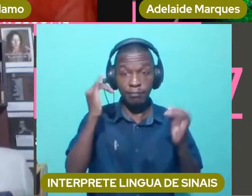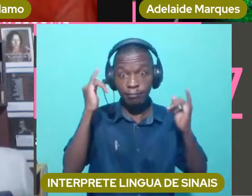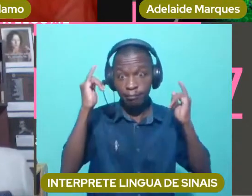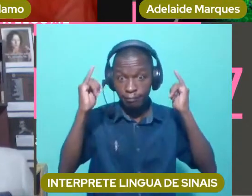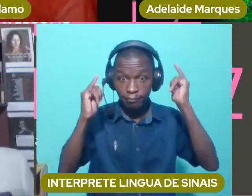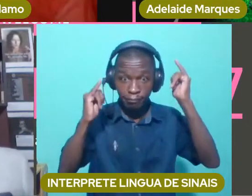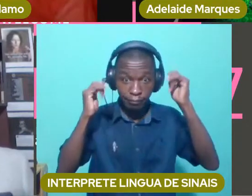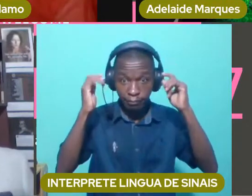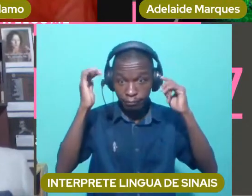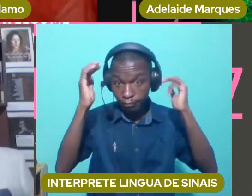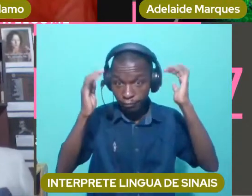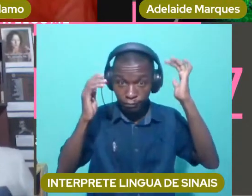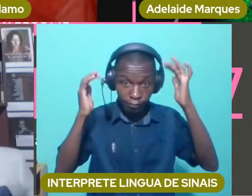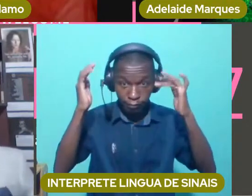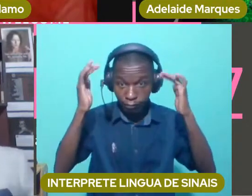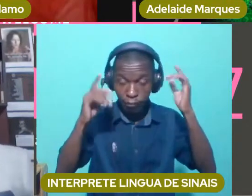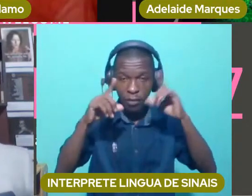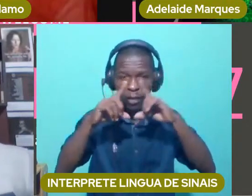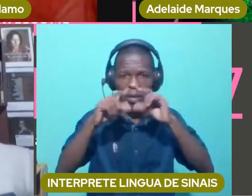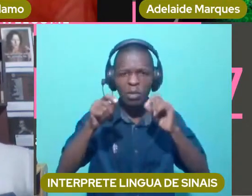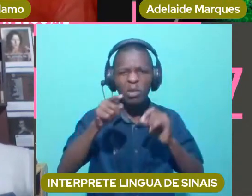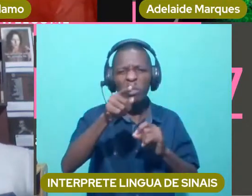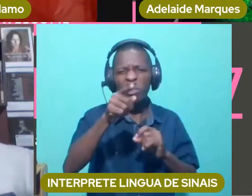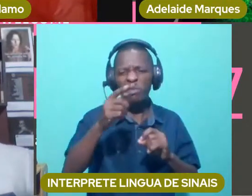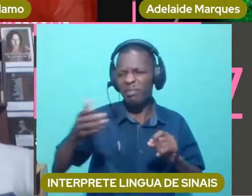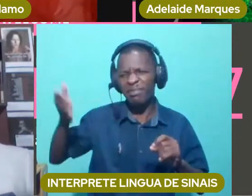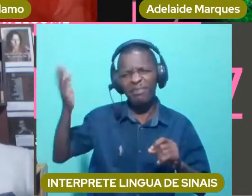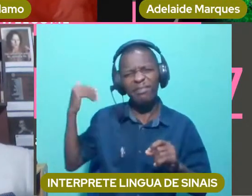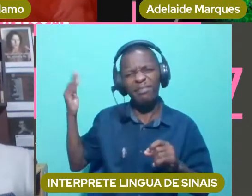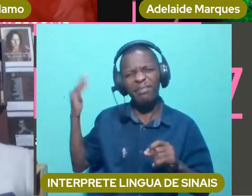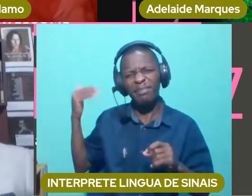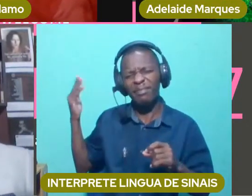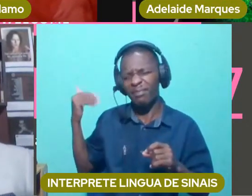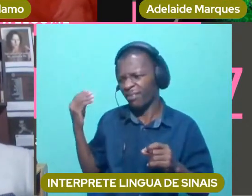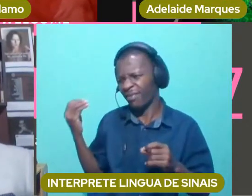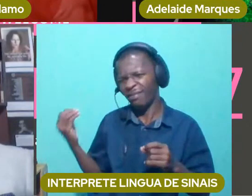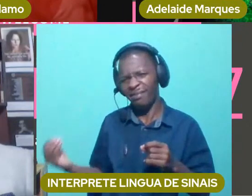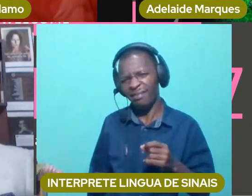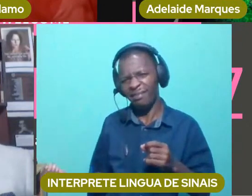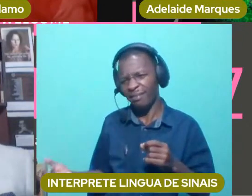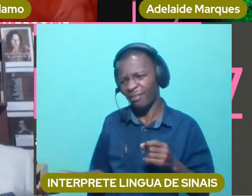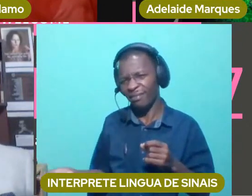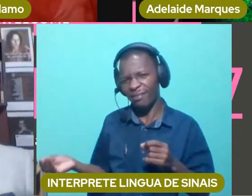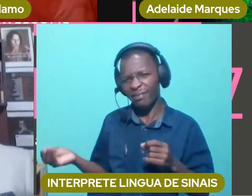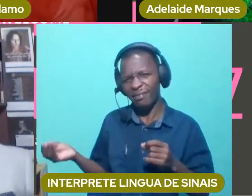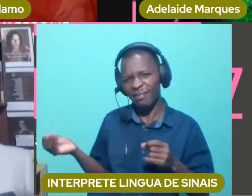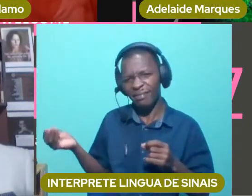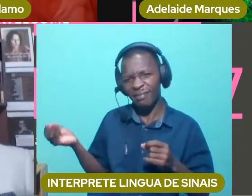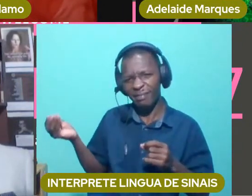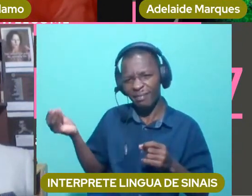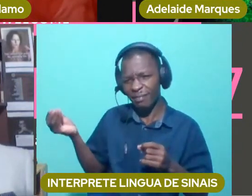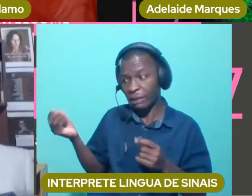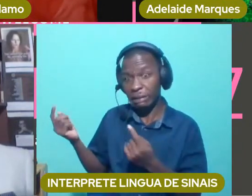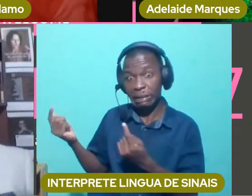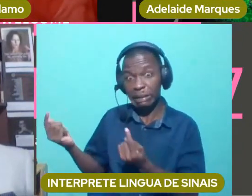a sua infância e joventude com aquilo que, hoje em dia, como ativista, encontra